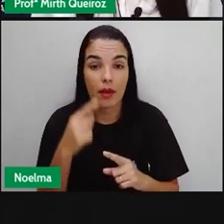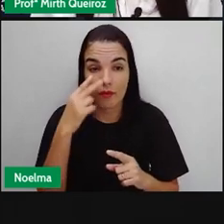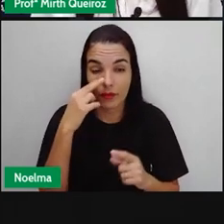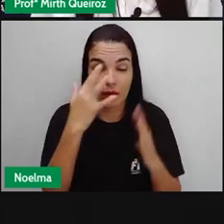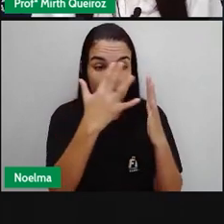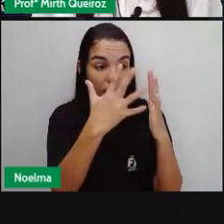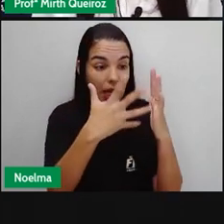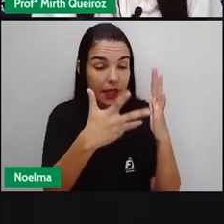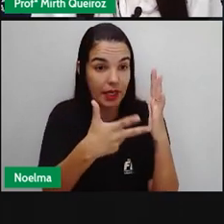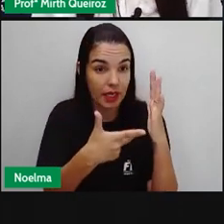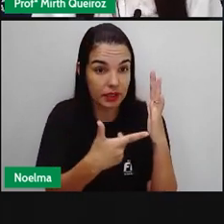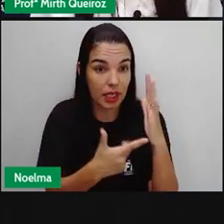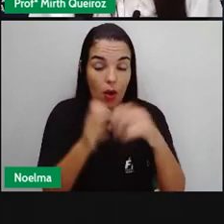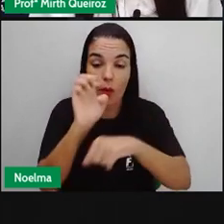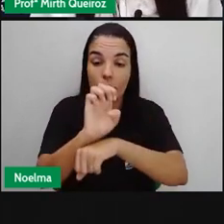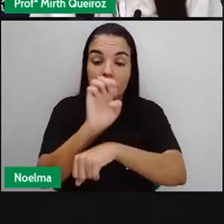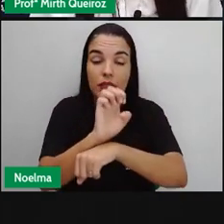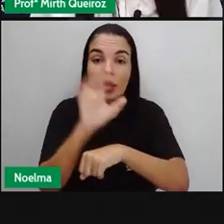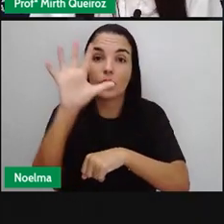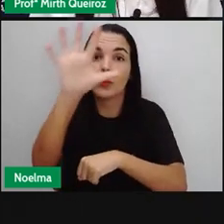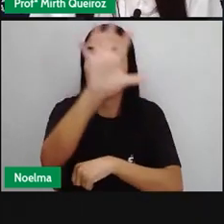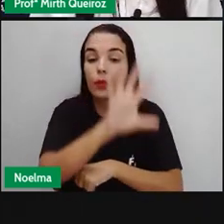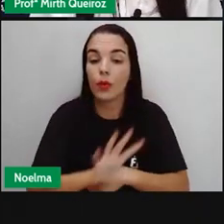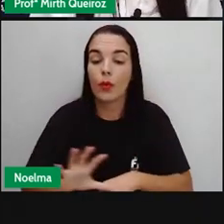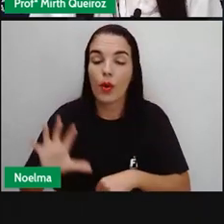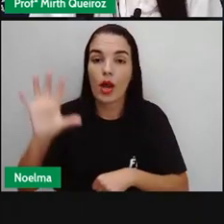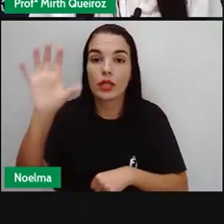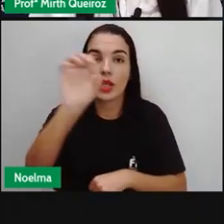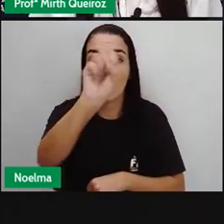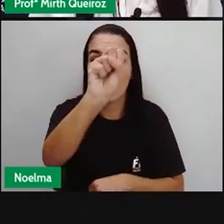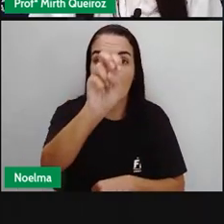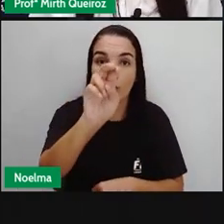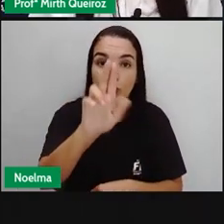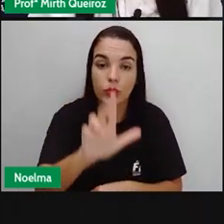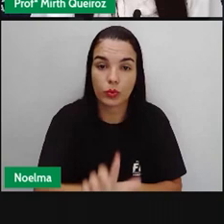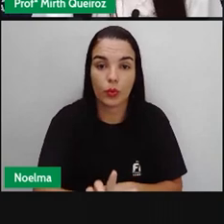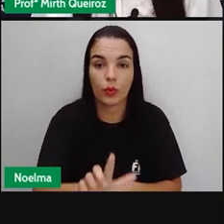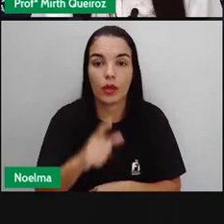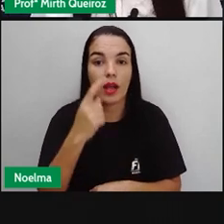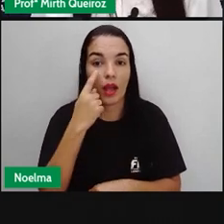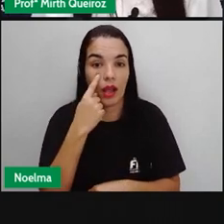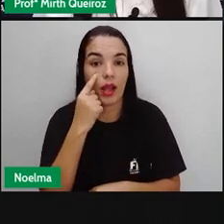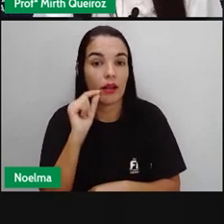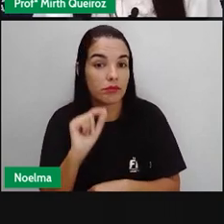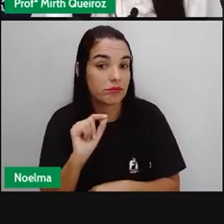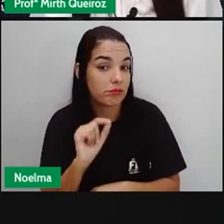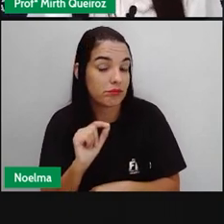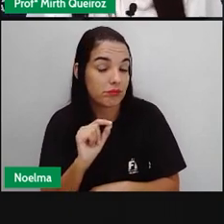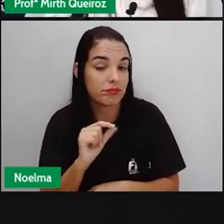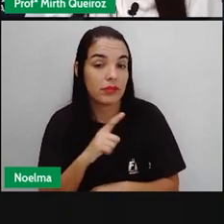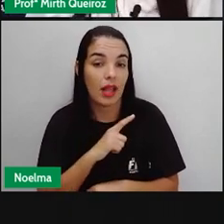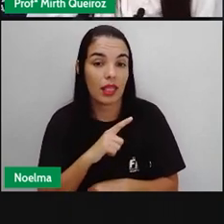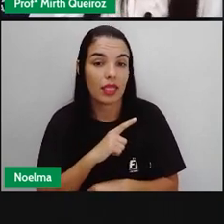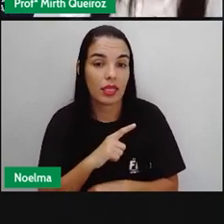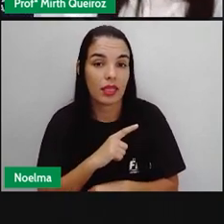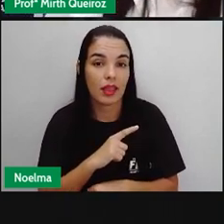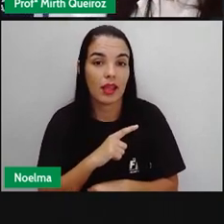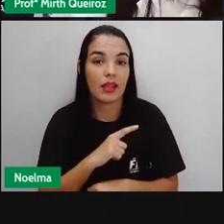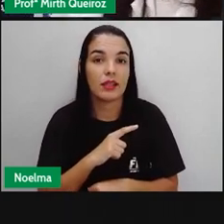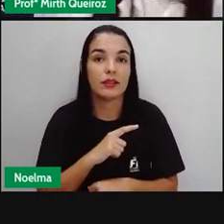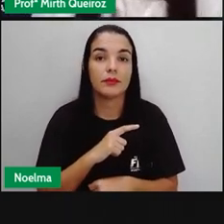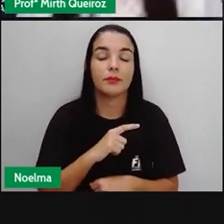desses estados, da região sul, por exemplo. A região sul e